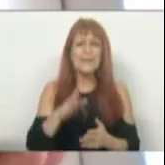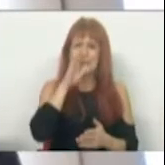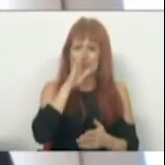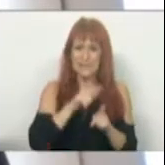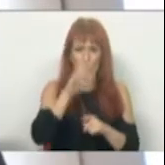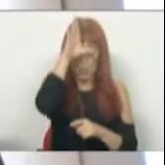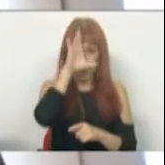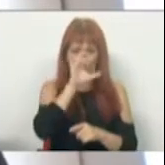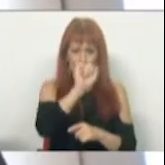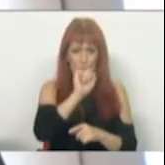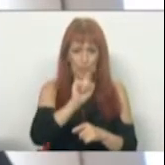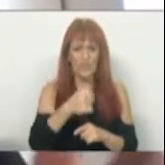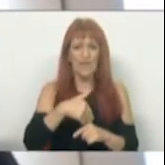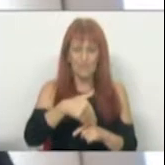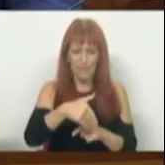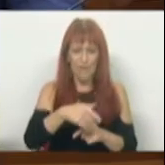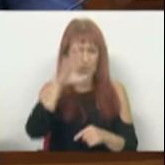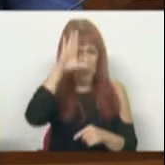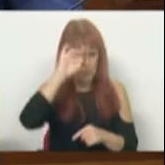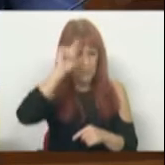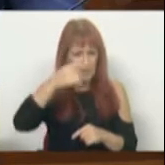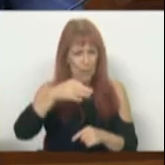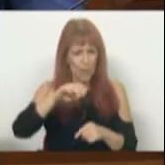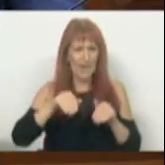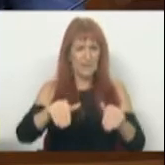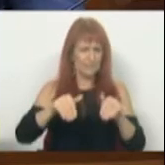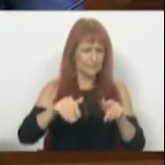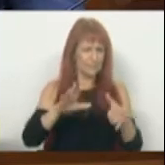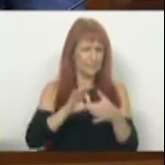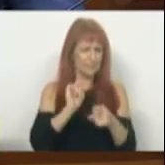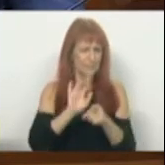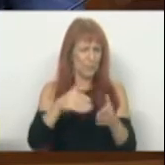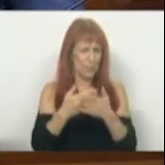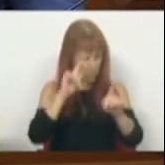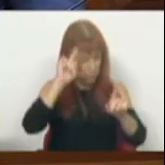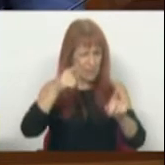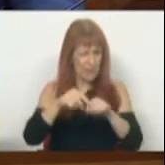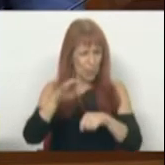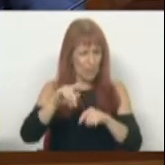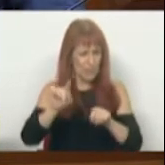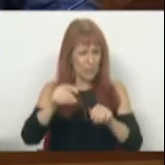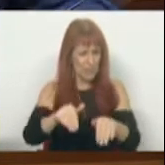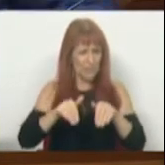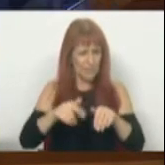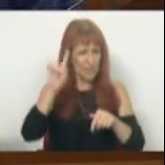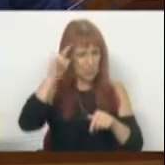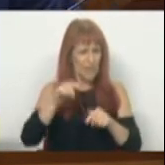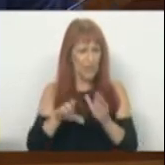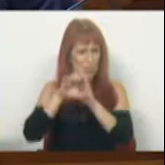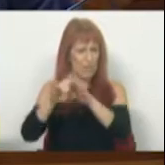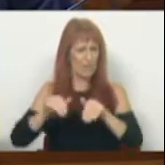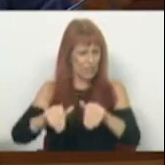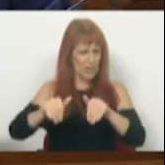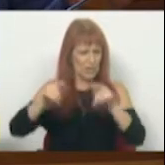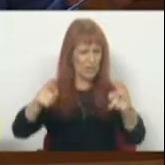o Governo vai, eu sei que o PS se absteve em relação a esta proposta, eu sei que o PSD se absteve, eu sei que o Chega se